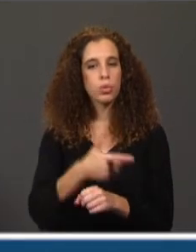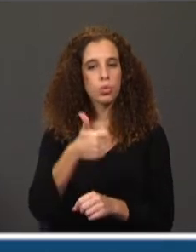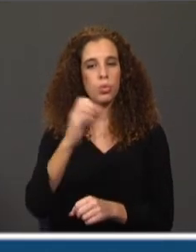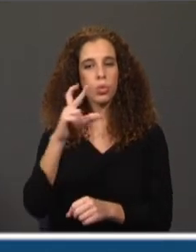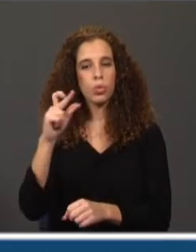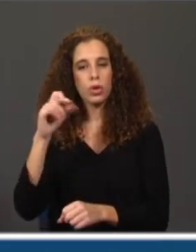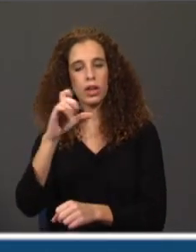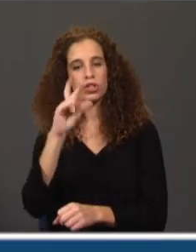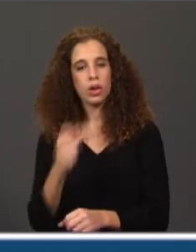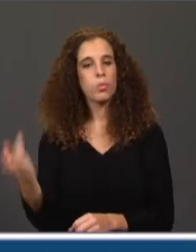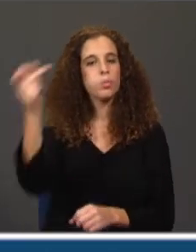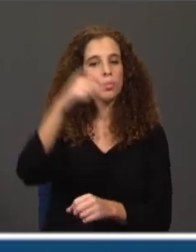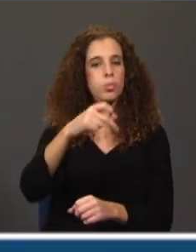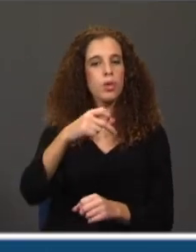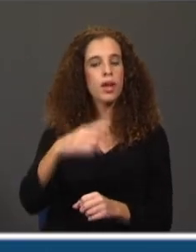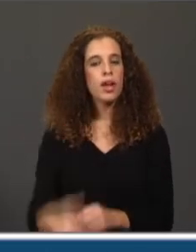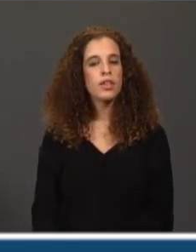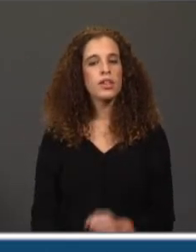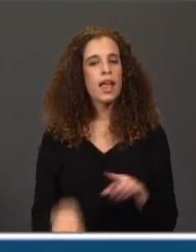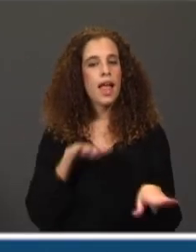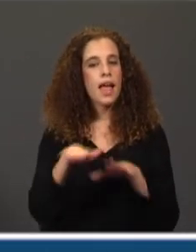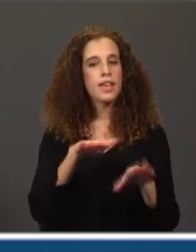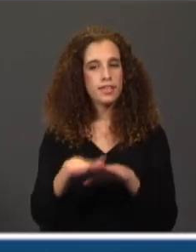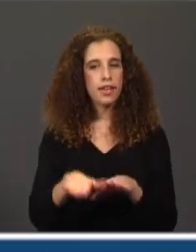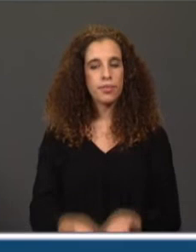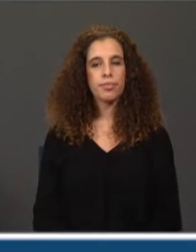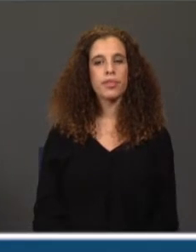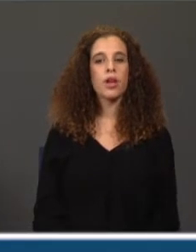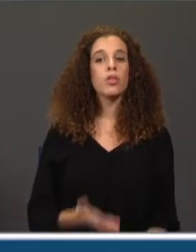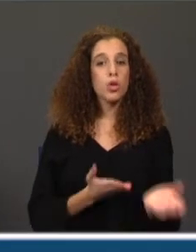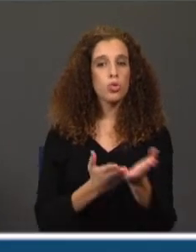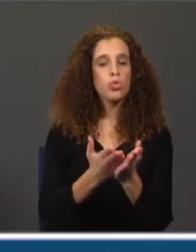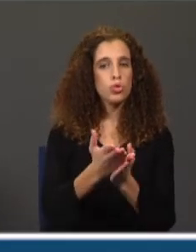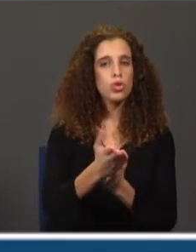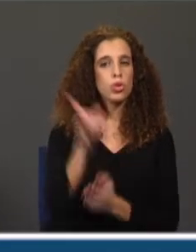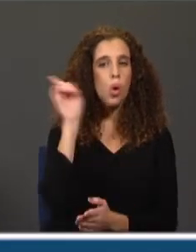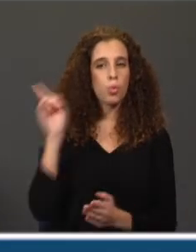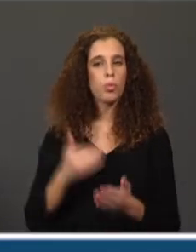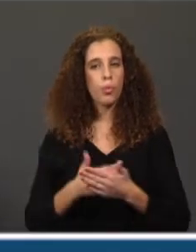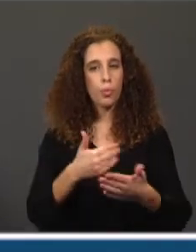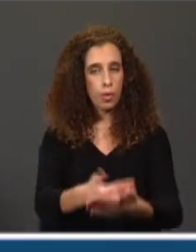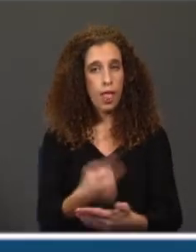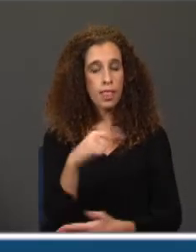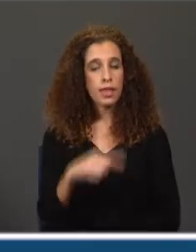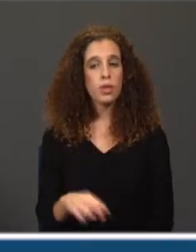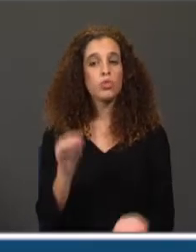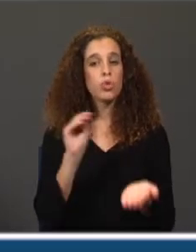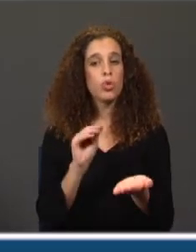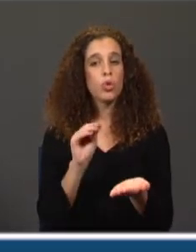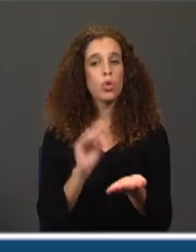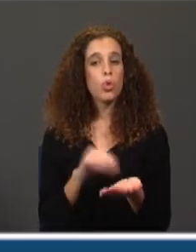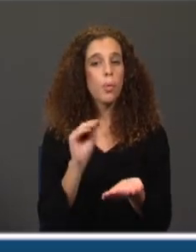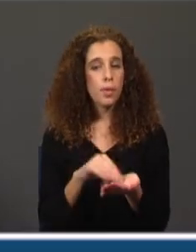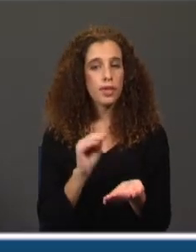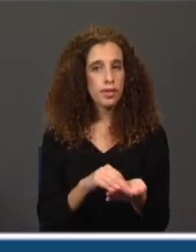rufo. Num instantinho. Então temos as recordações que perduram, o atropelamento, não é? Temos comentários que